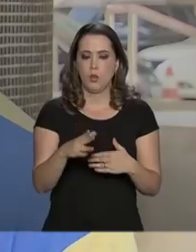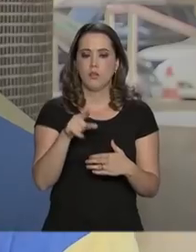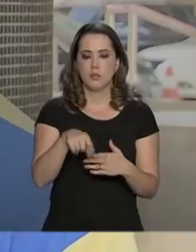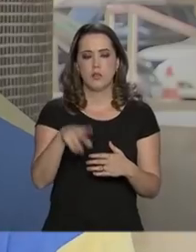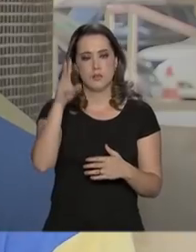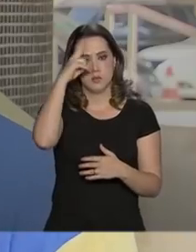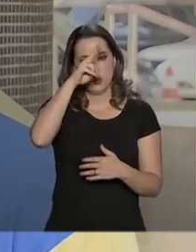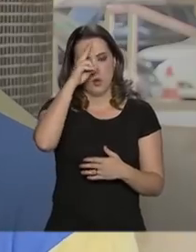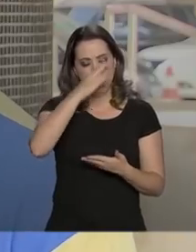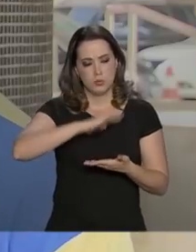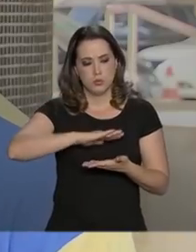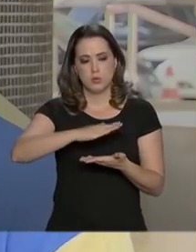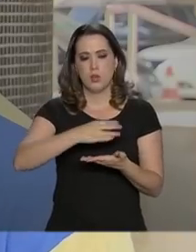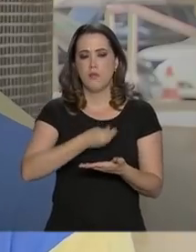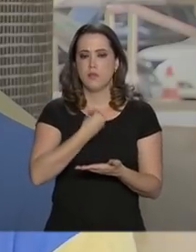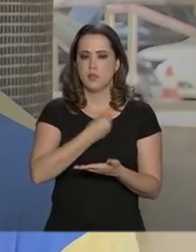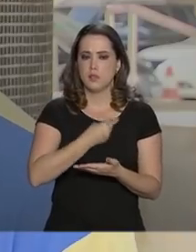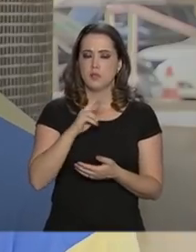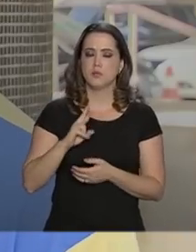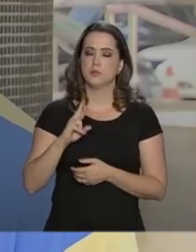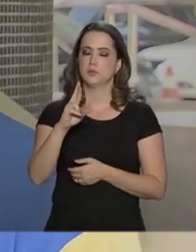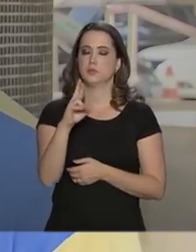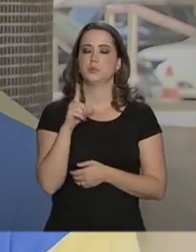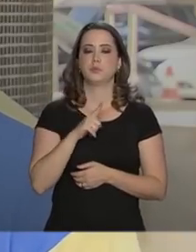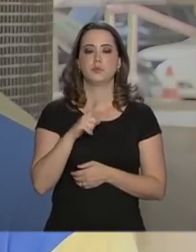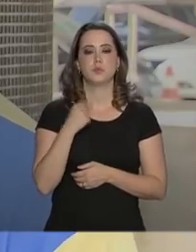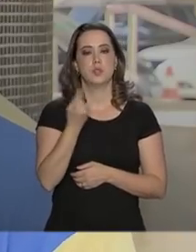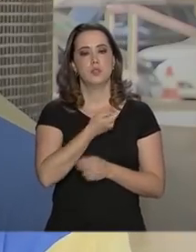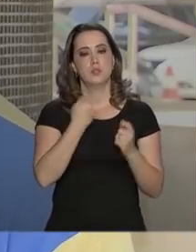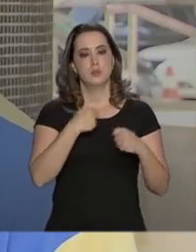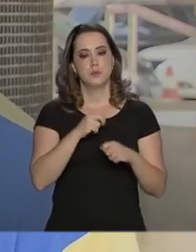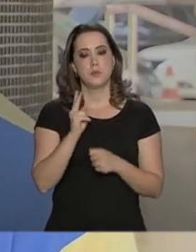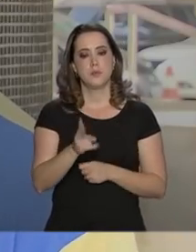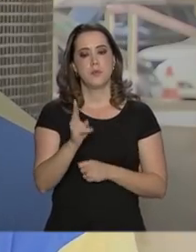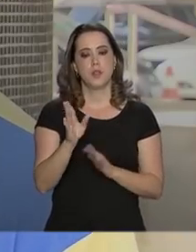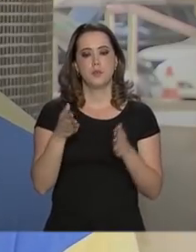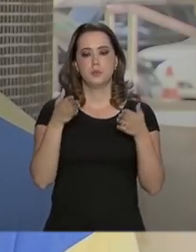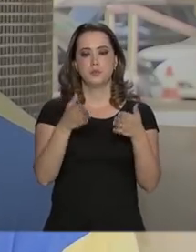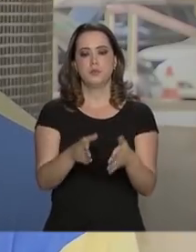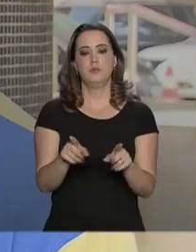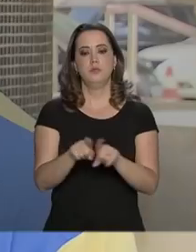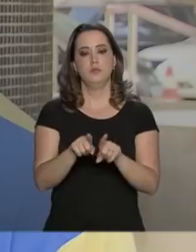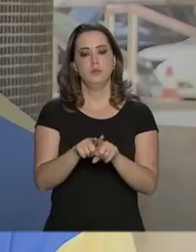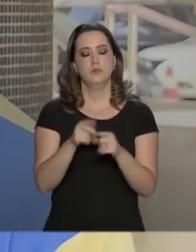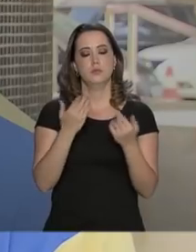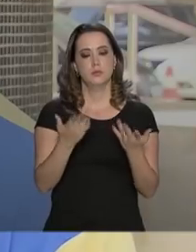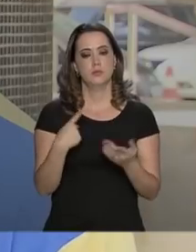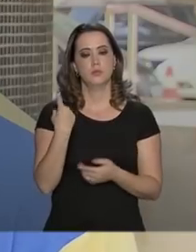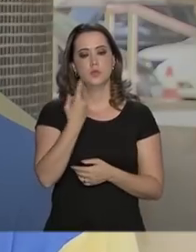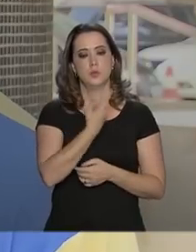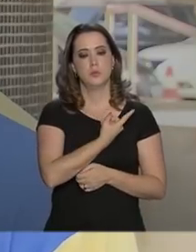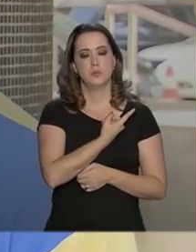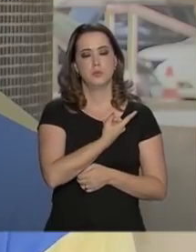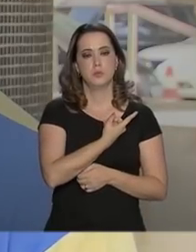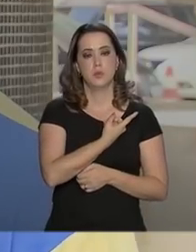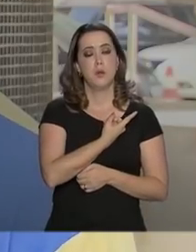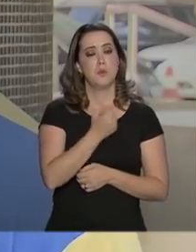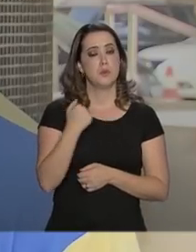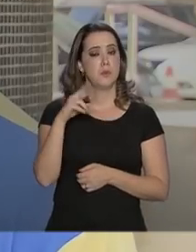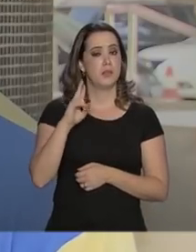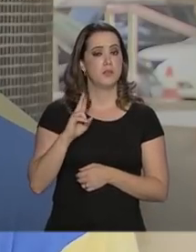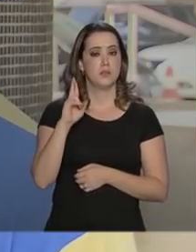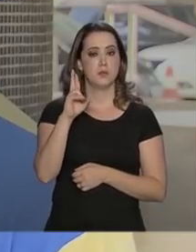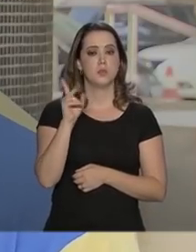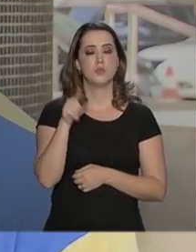histórias, são vidas, são responsabilidades e a gente acaba fazendo parte disso. Então, para nós, além de uma